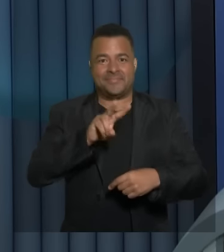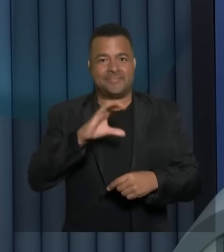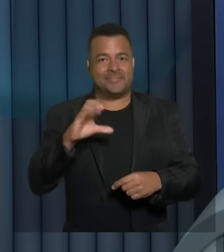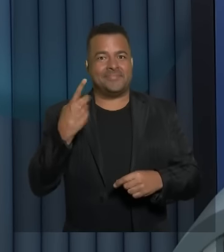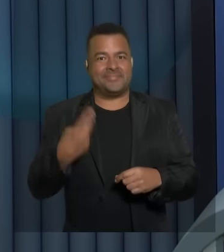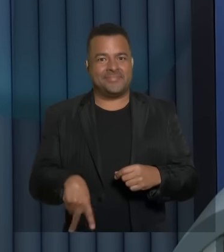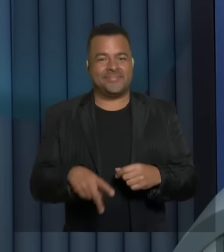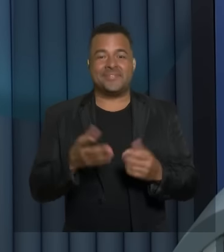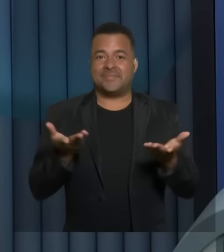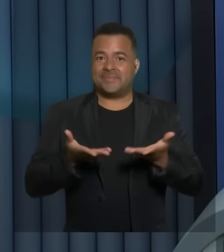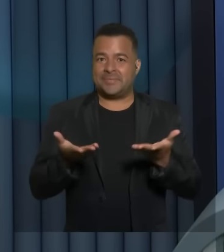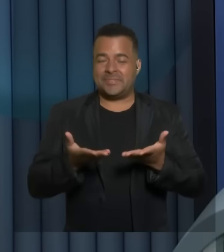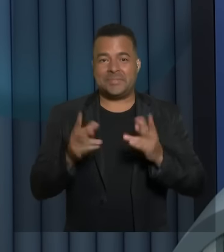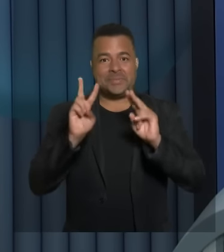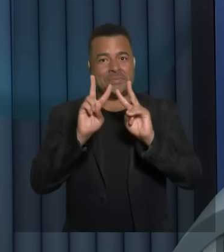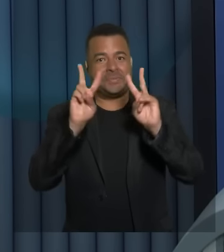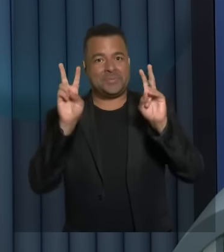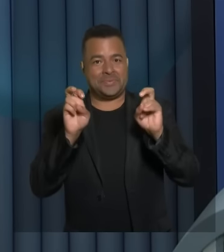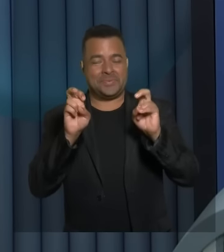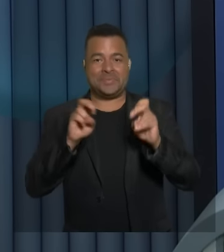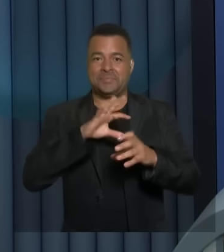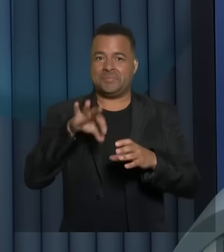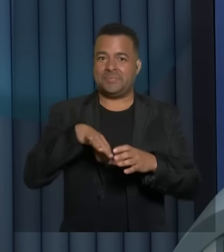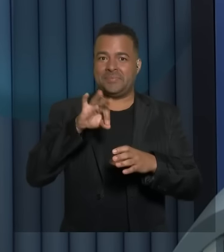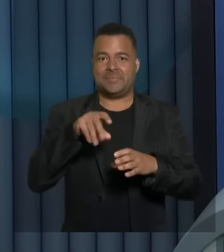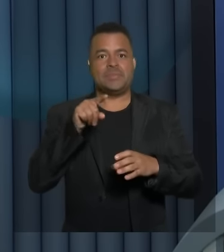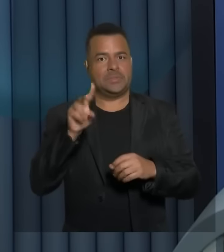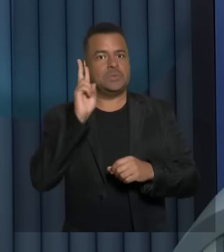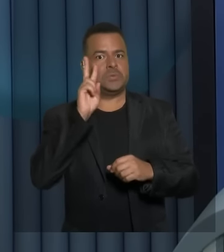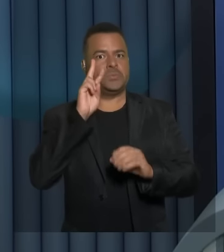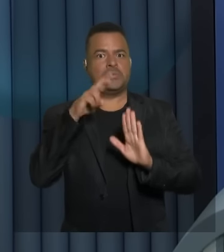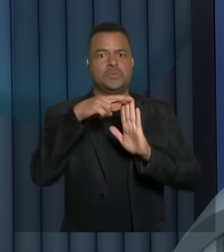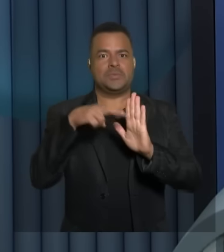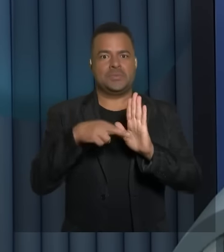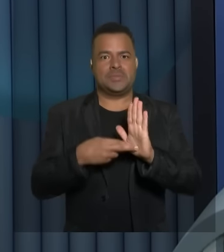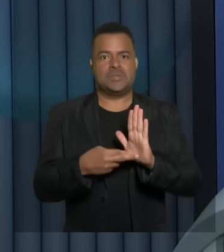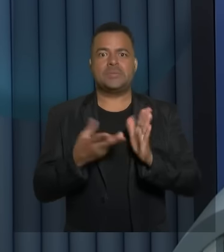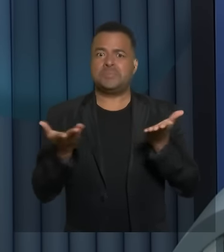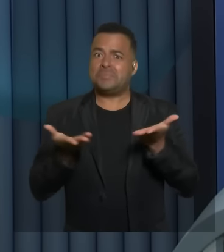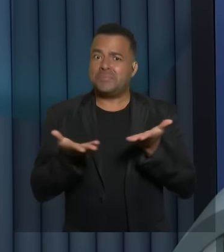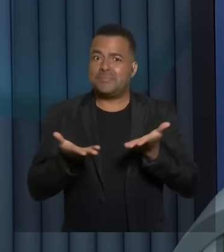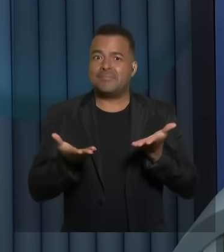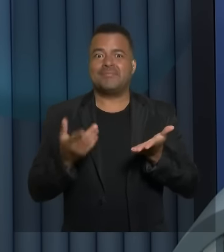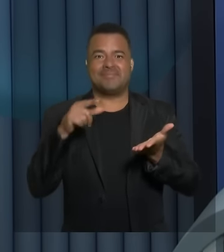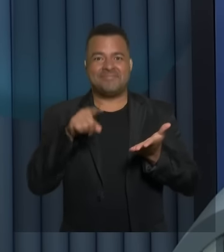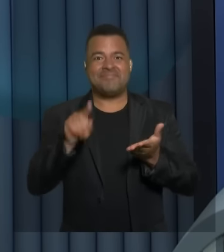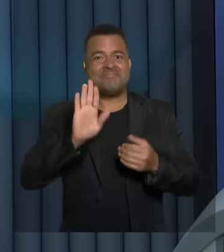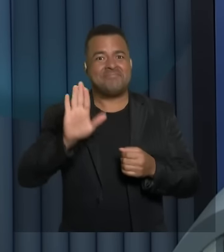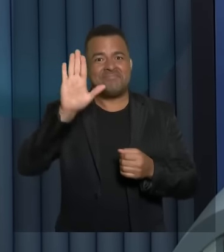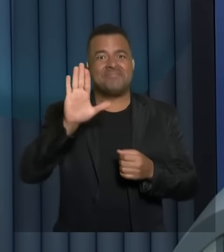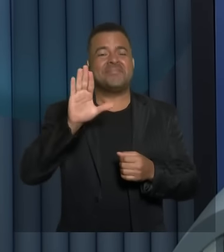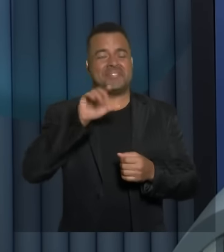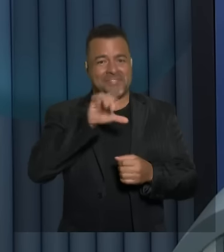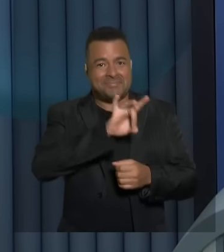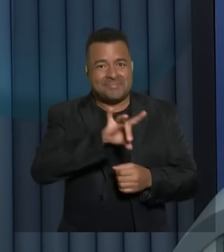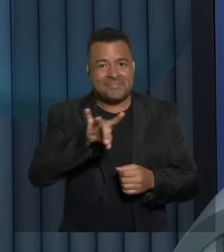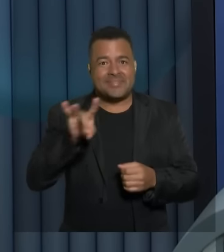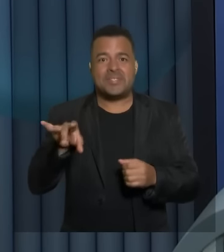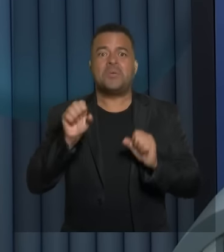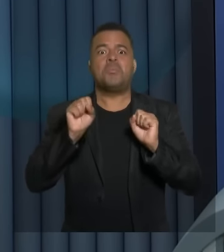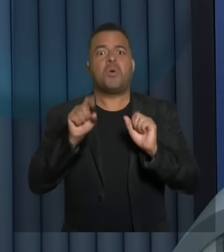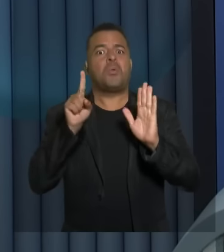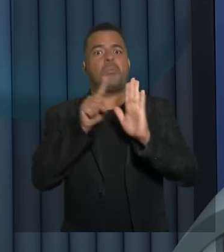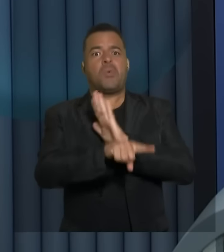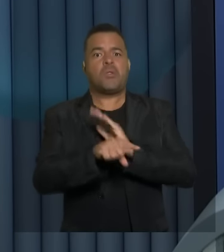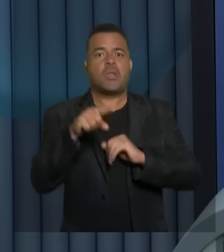perguntas de tema determinado e relembrando as regras. Também neste bloco, cada candidato deverá perguntar a quem ainda